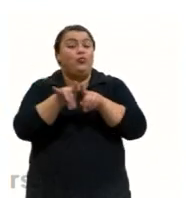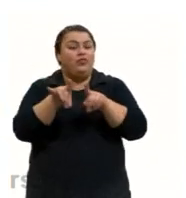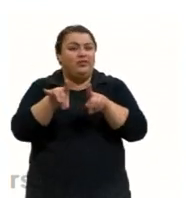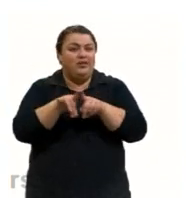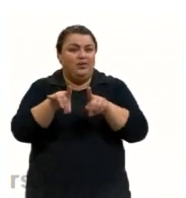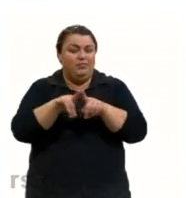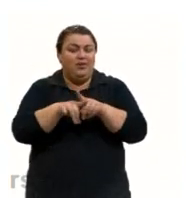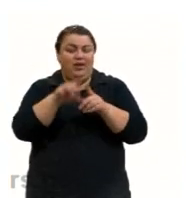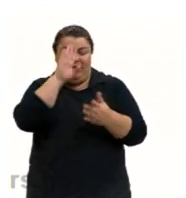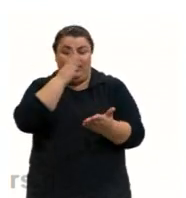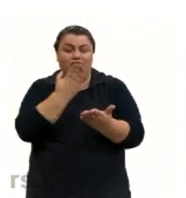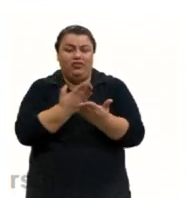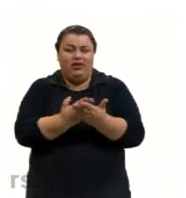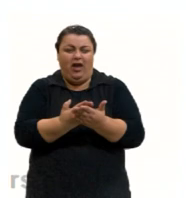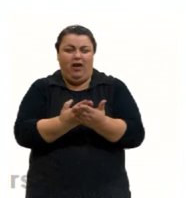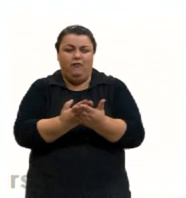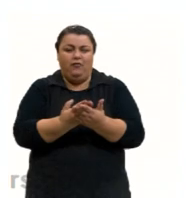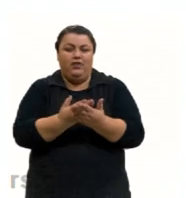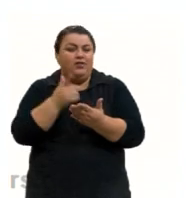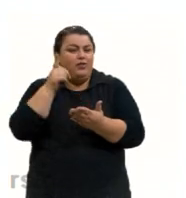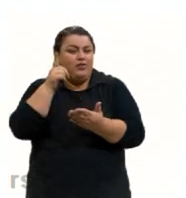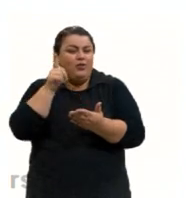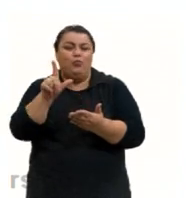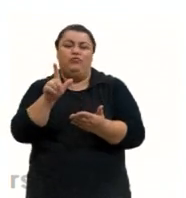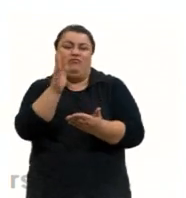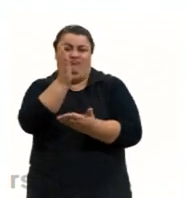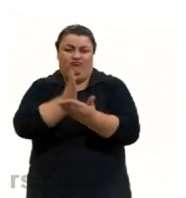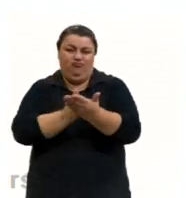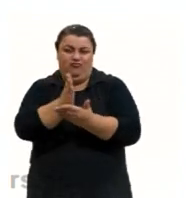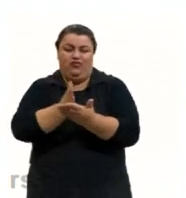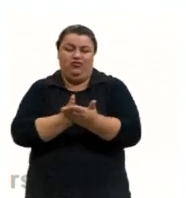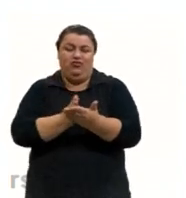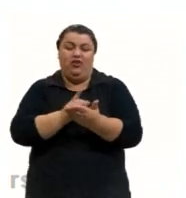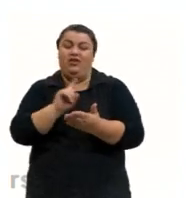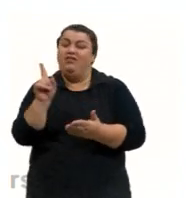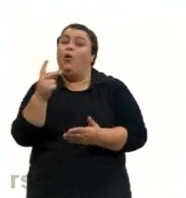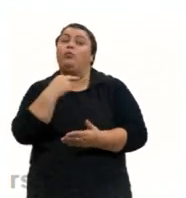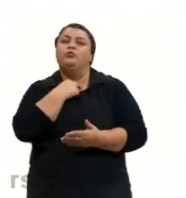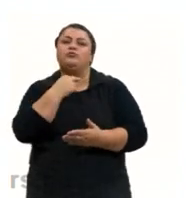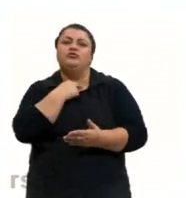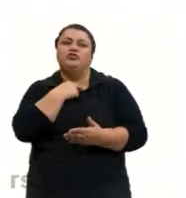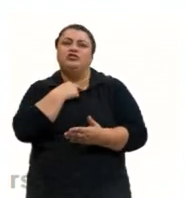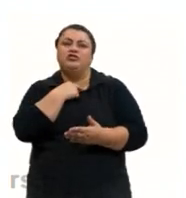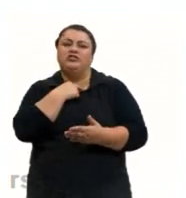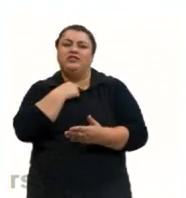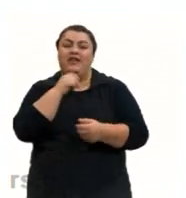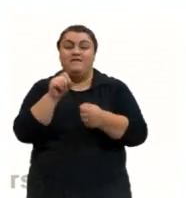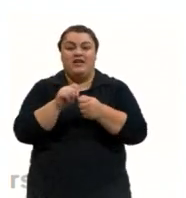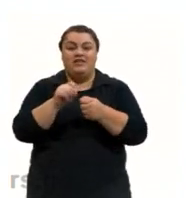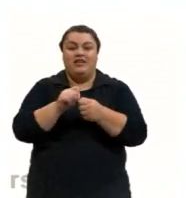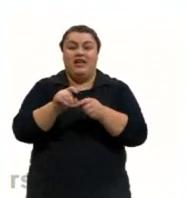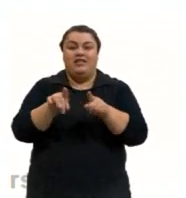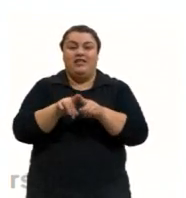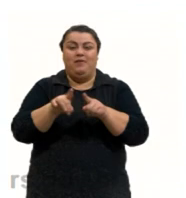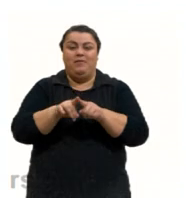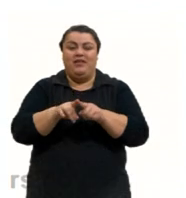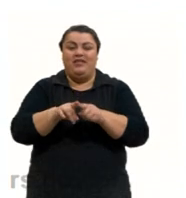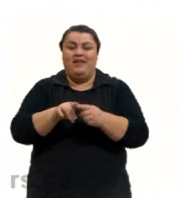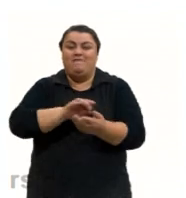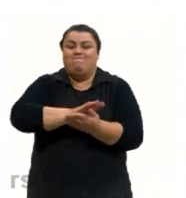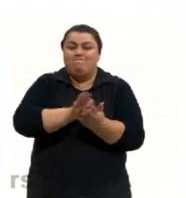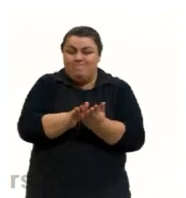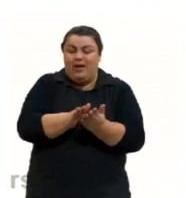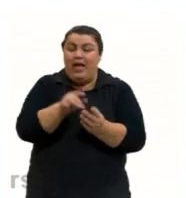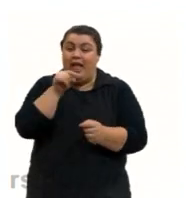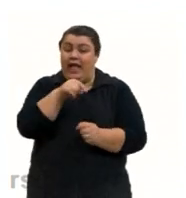ele era esférico, ele era indivisível e não podíamos nem criá-lo e nem destruí-lo, tá. Esse modelo